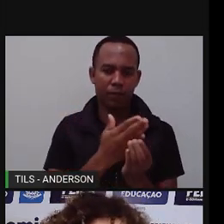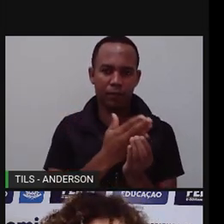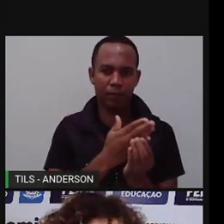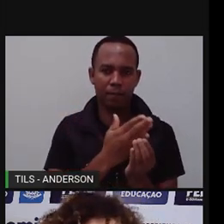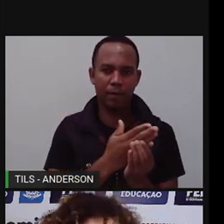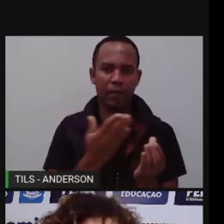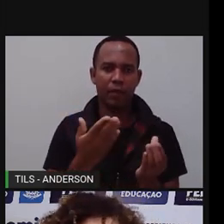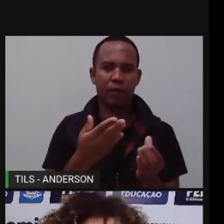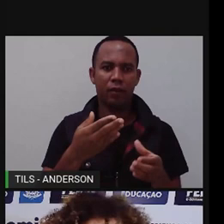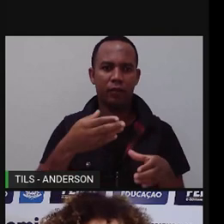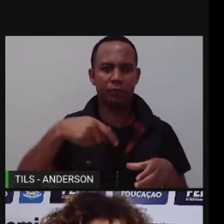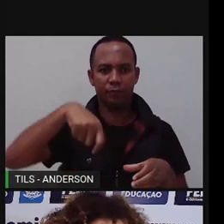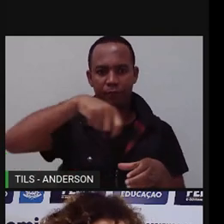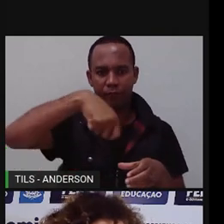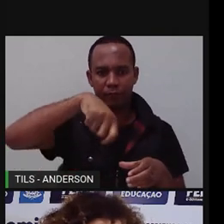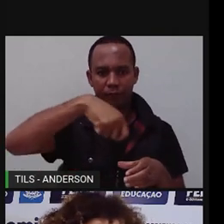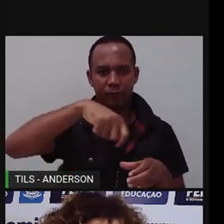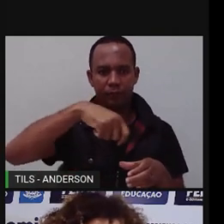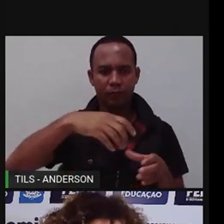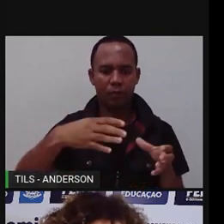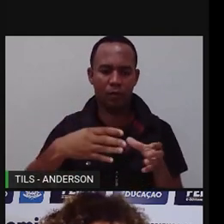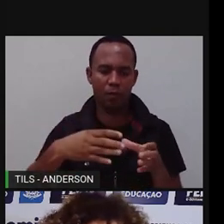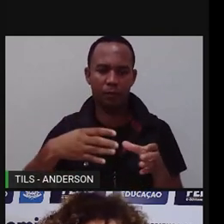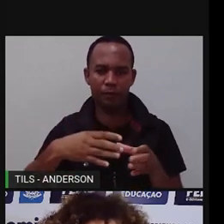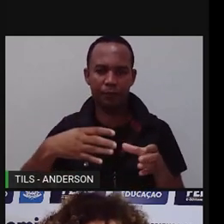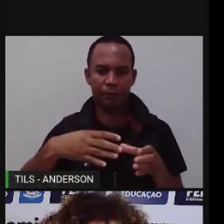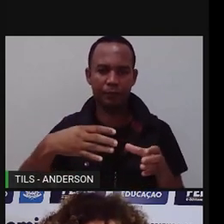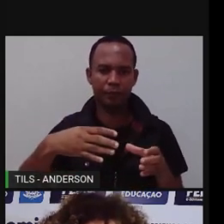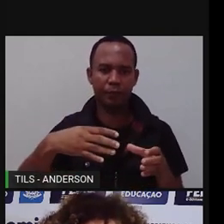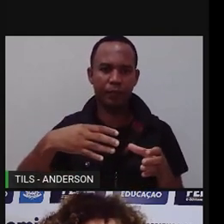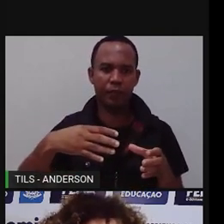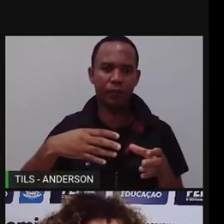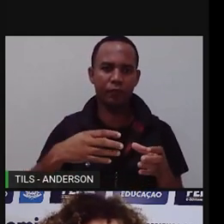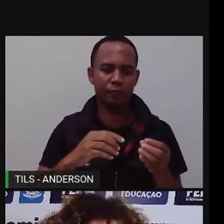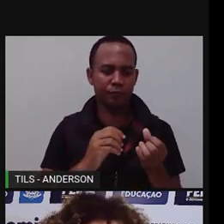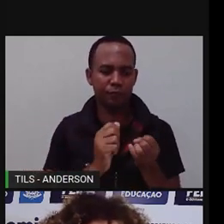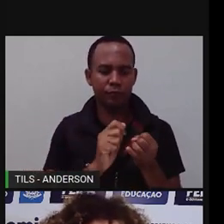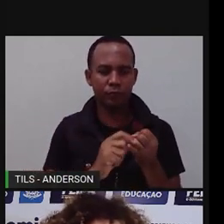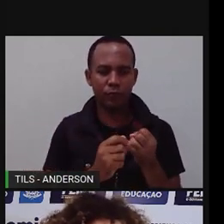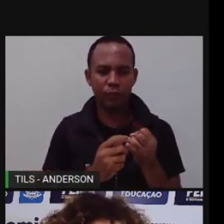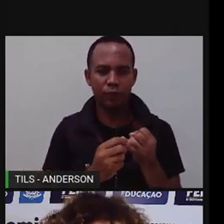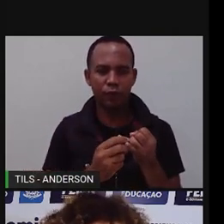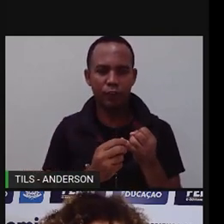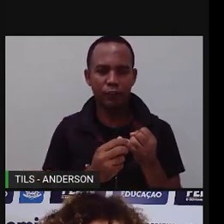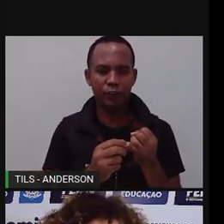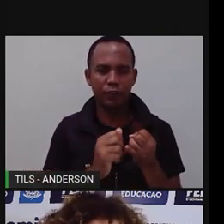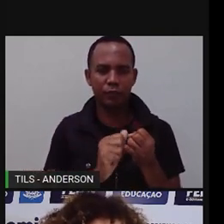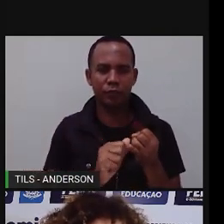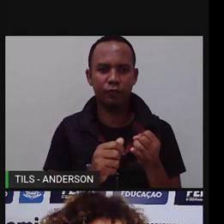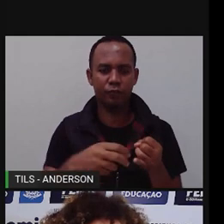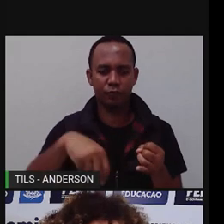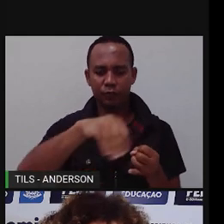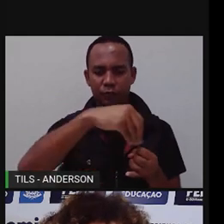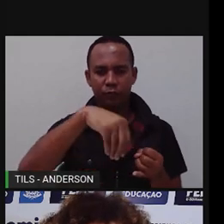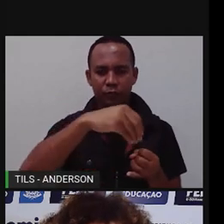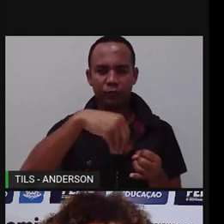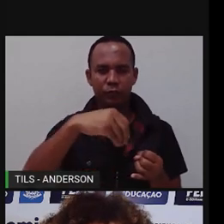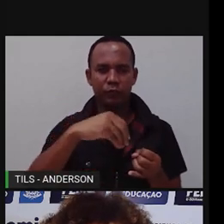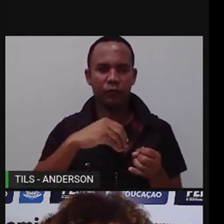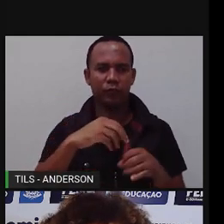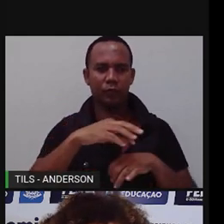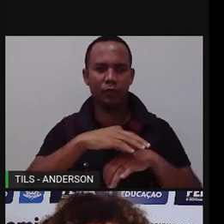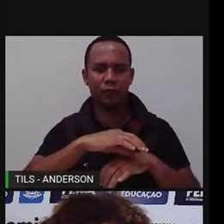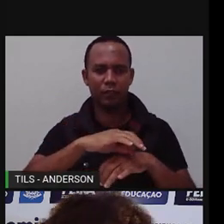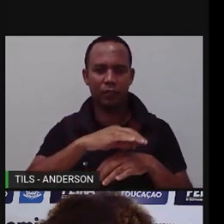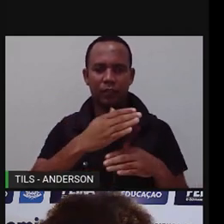Pamonha, mumuzá, caruru, o quiabo, a quiabada, quiabo e chuchu. Temperos também foram trazidos da